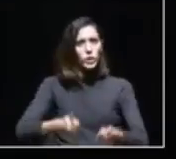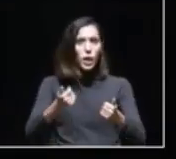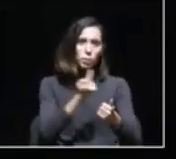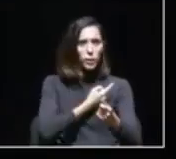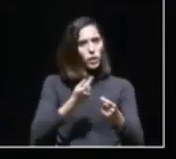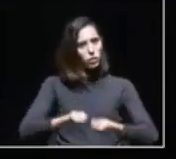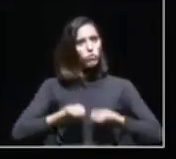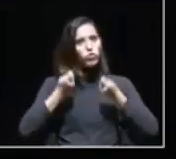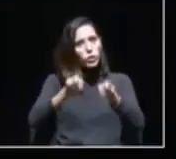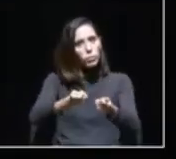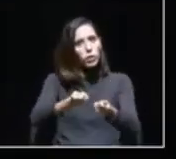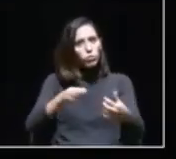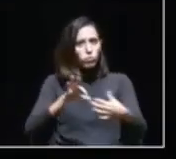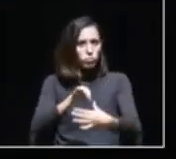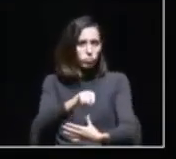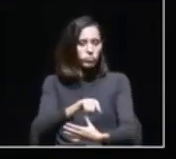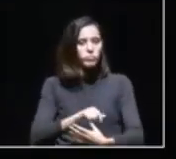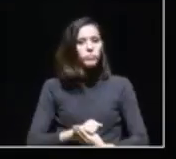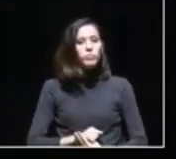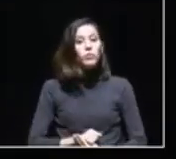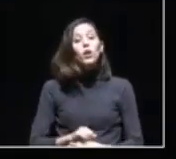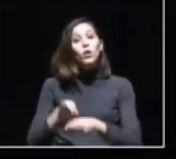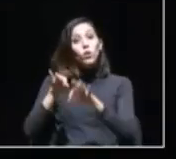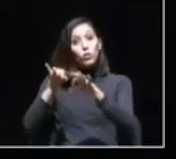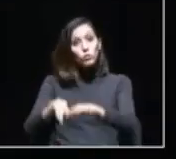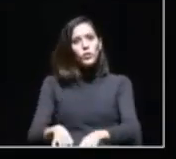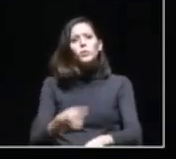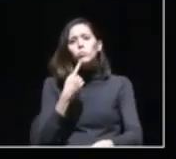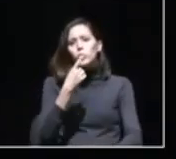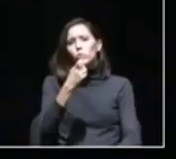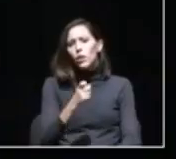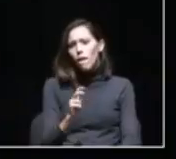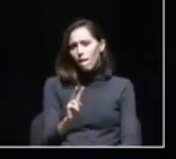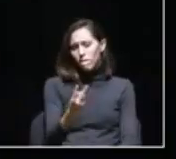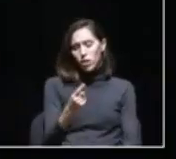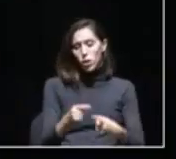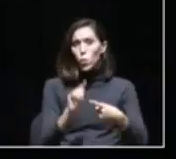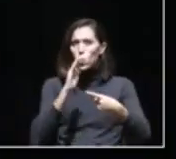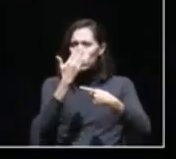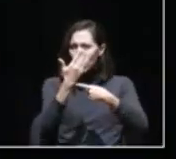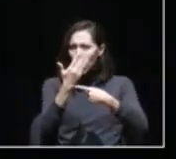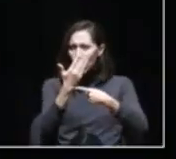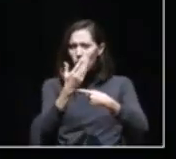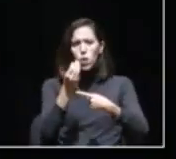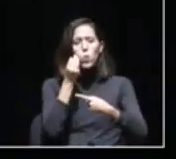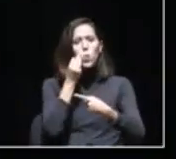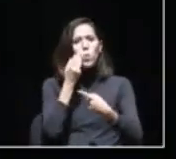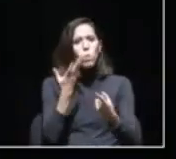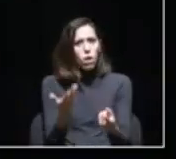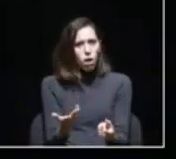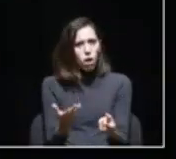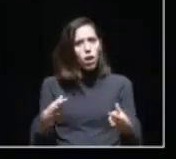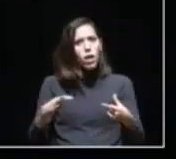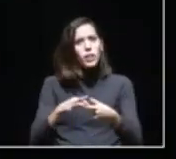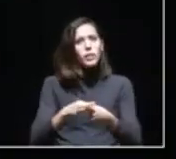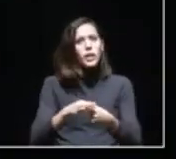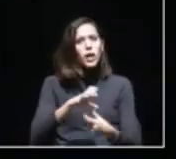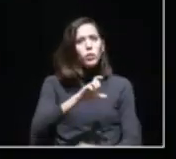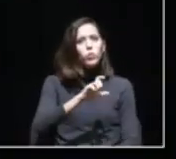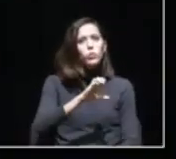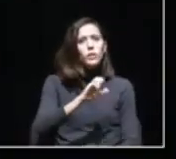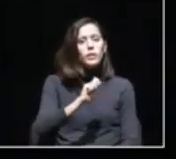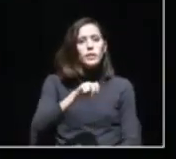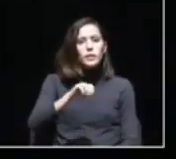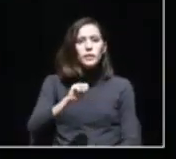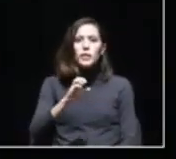investimento nesse sentido. Por fim, temos ainda duas questões, uma é qual o ponto de situação da realização dos censos em relação